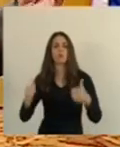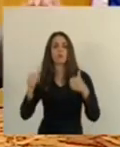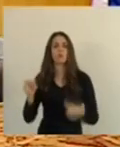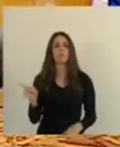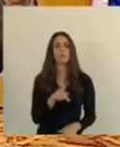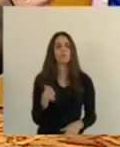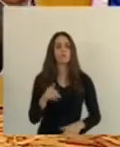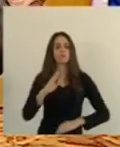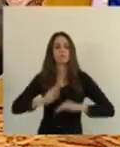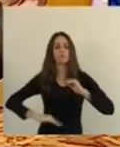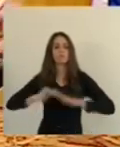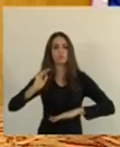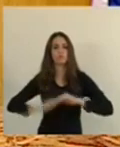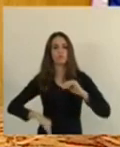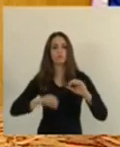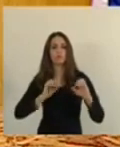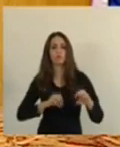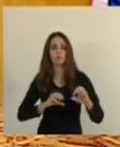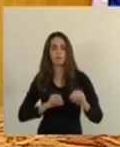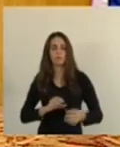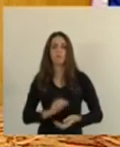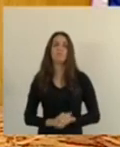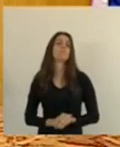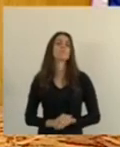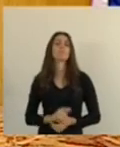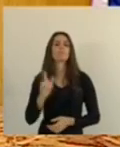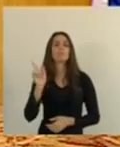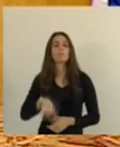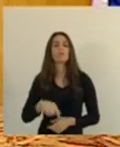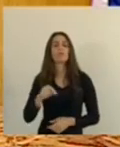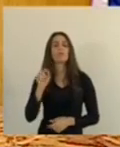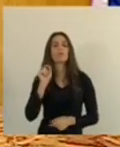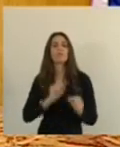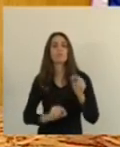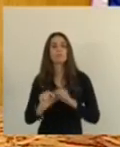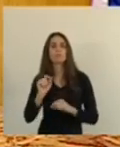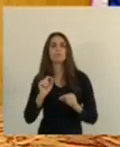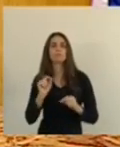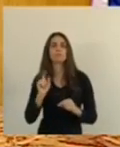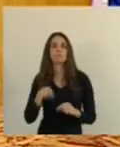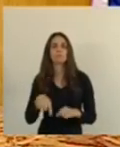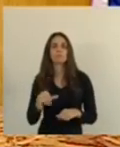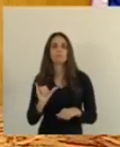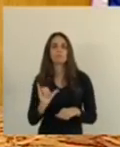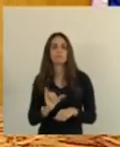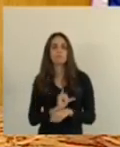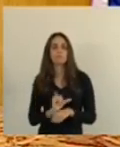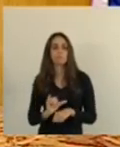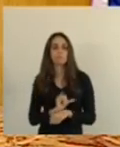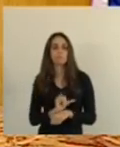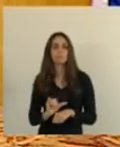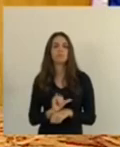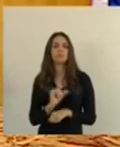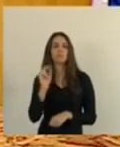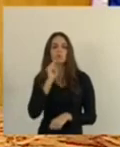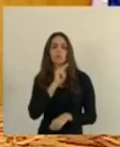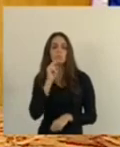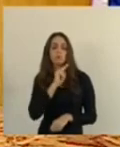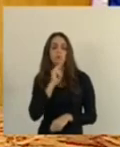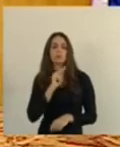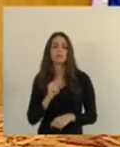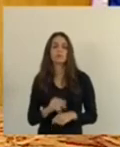profissional da educação, para o magistério capixaba. É uma semente que está sendo plantada, é uma necessidade urgente,